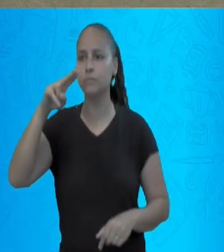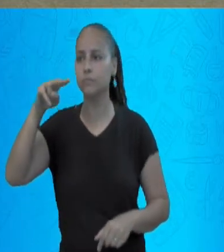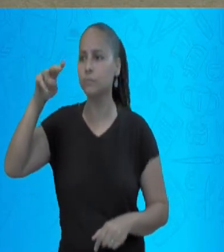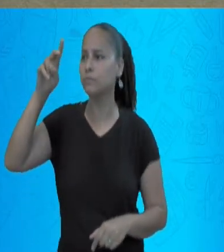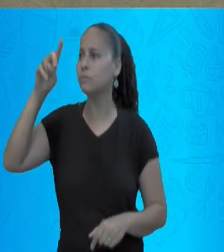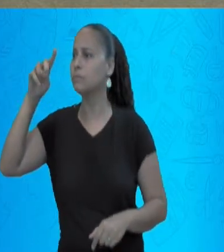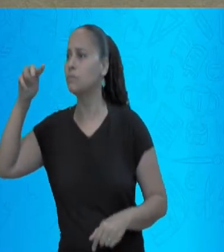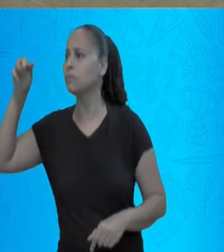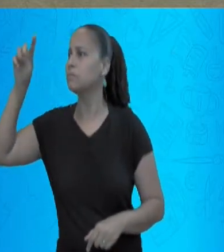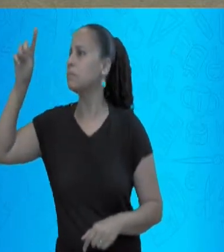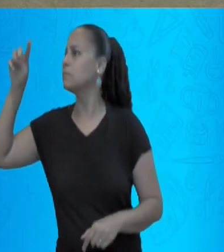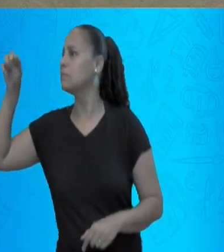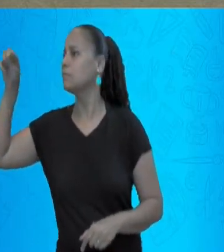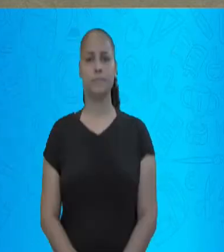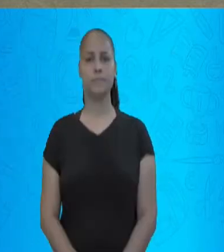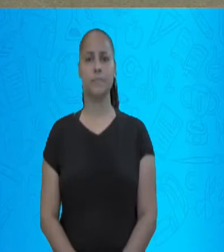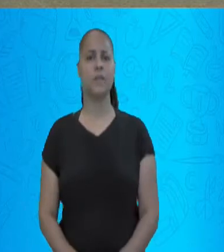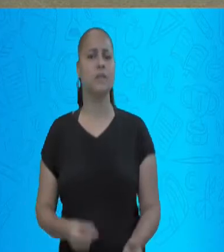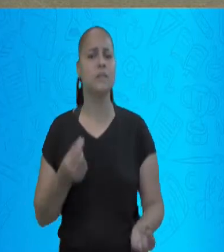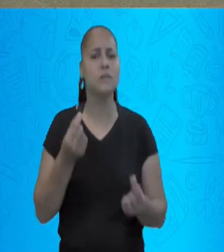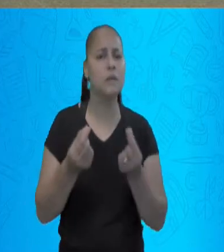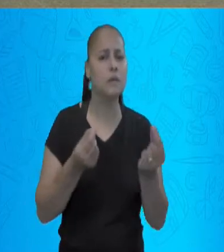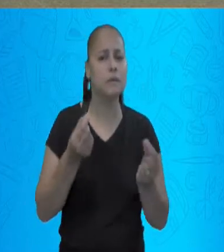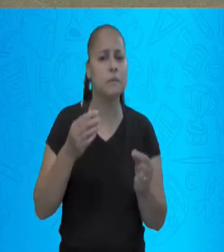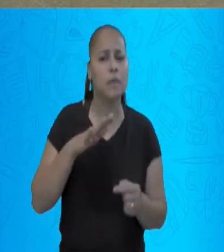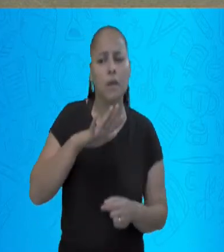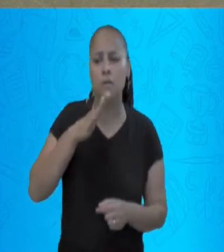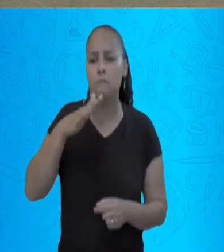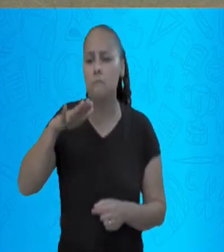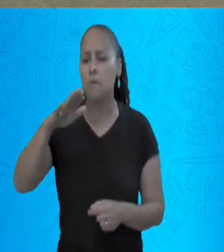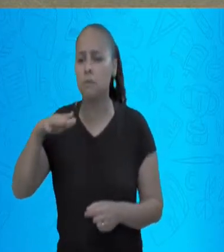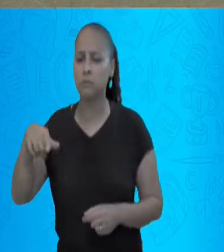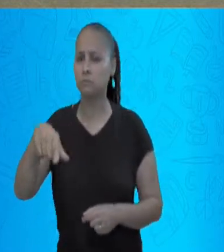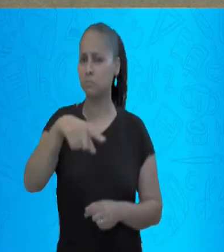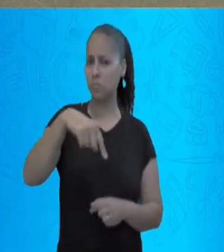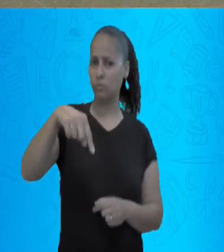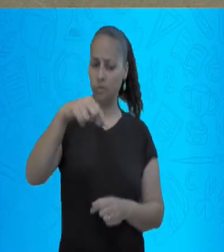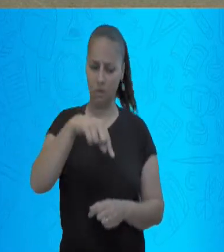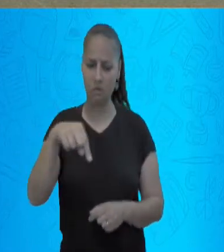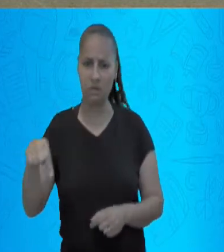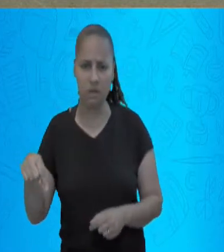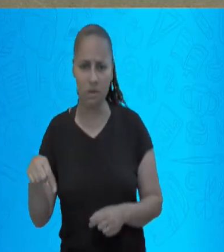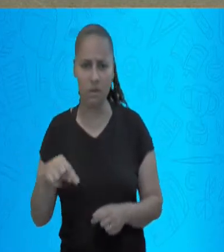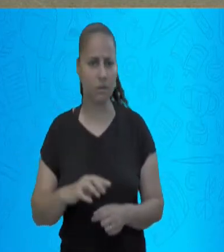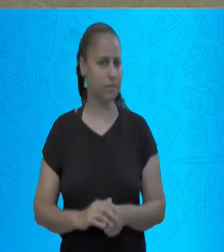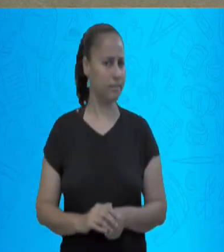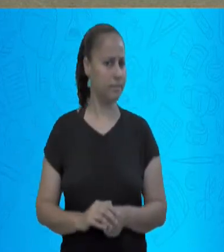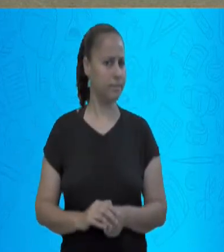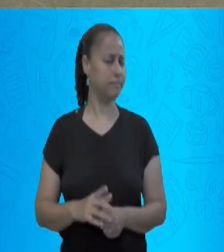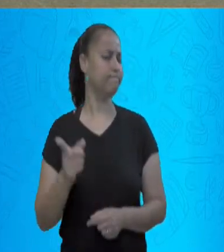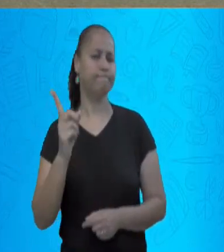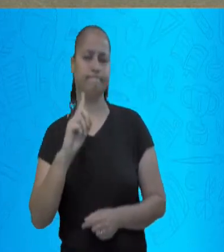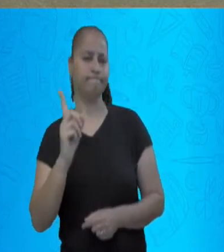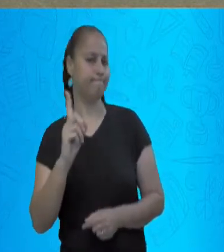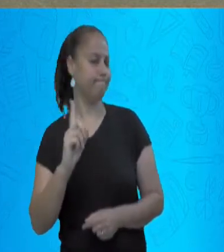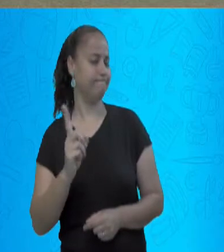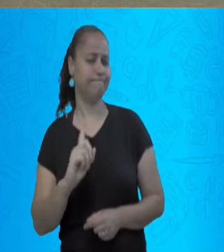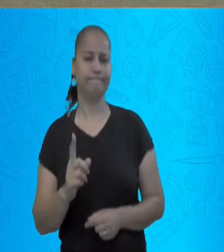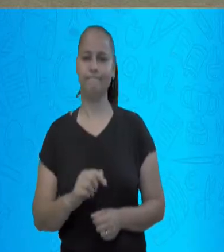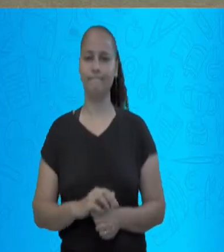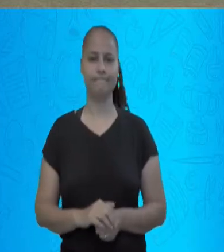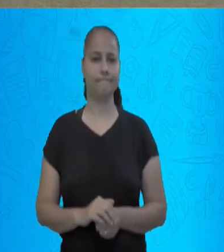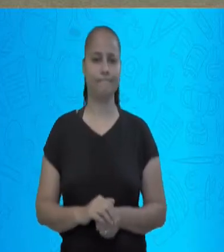mas o que são ondas? Será que tem alguma onda por aqui? Não, não tem.